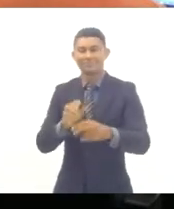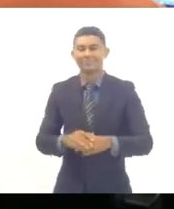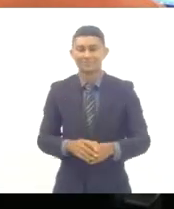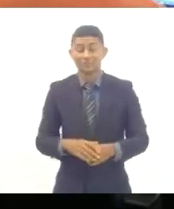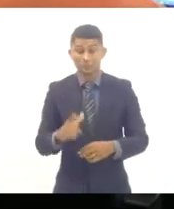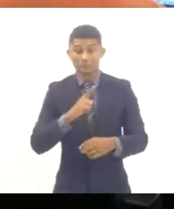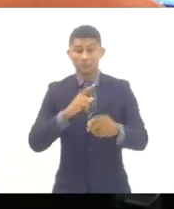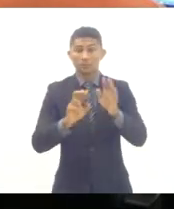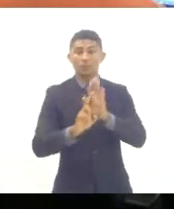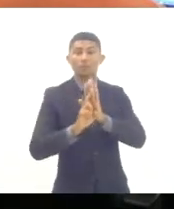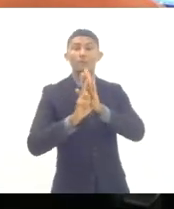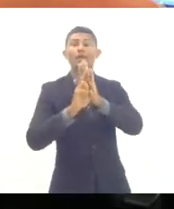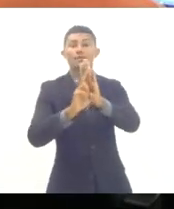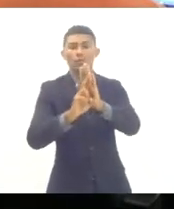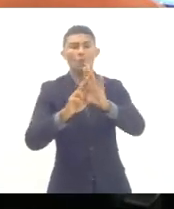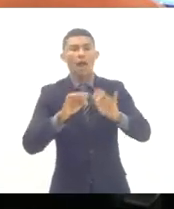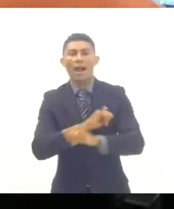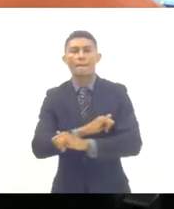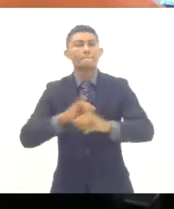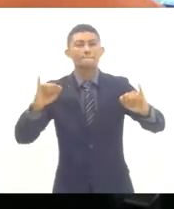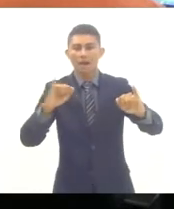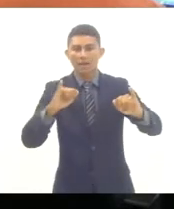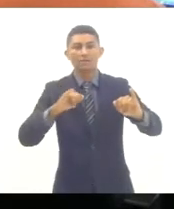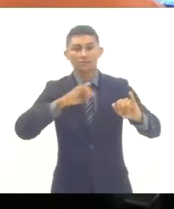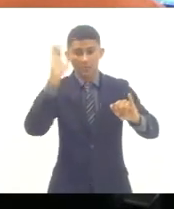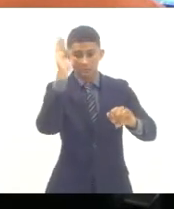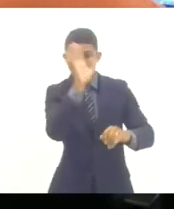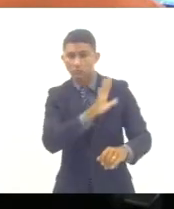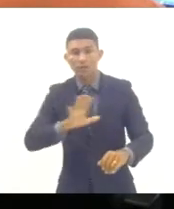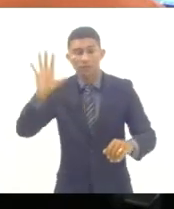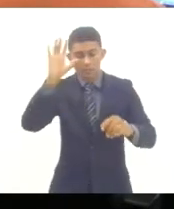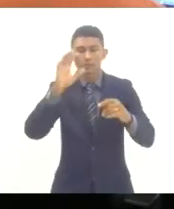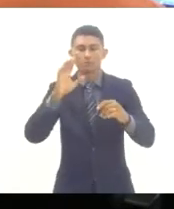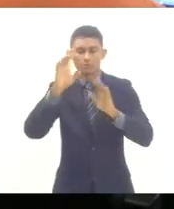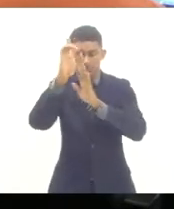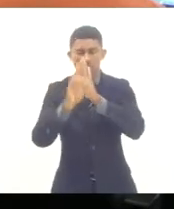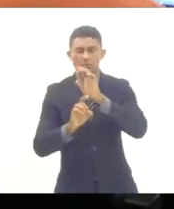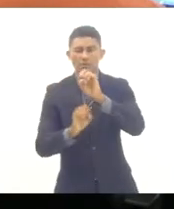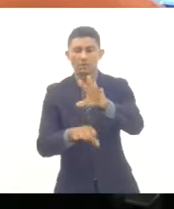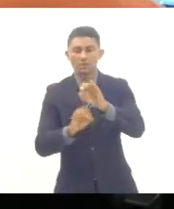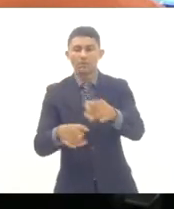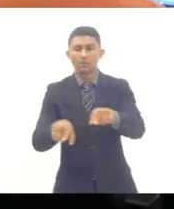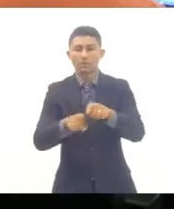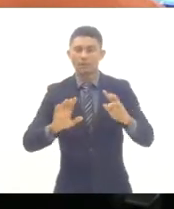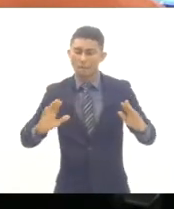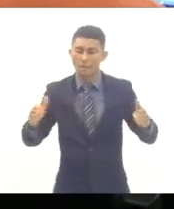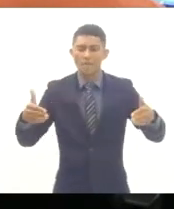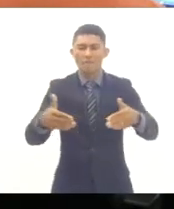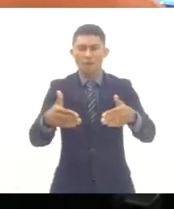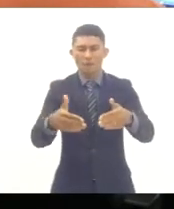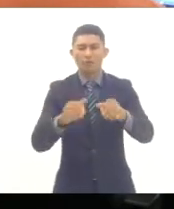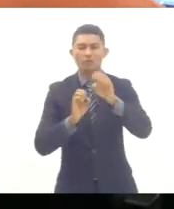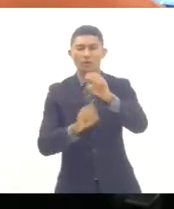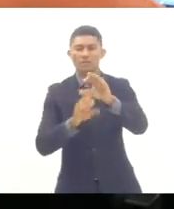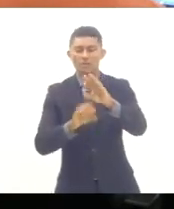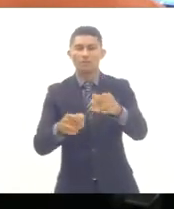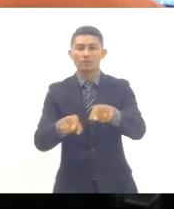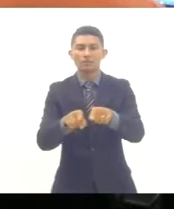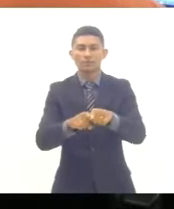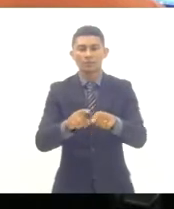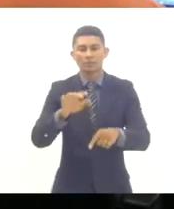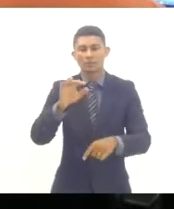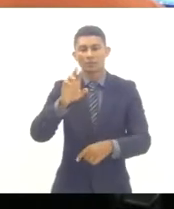Nacional pelo Direito à Educação, o Fórum Estadual de Educação, a Aduenfe, a